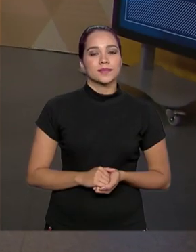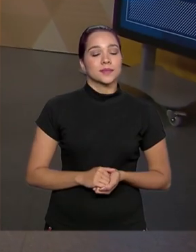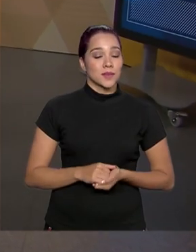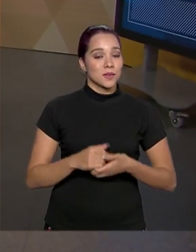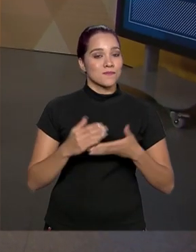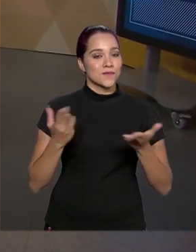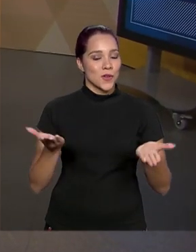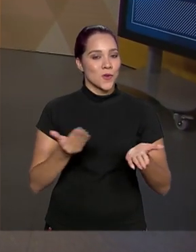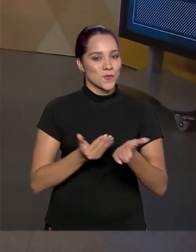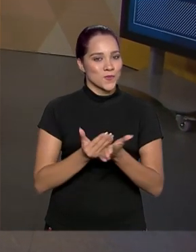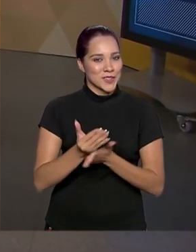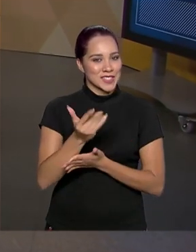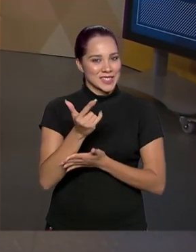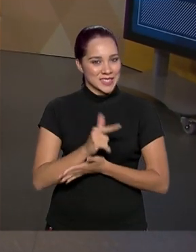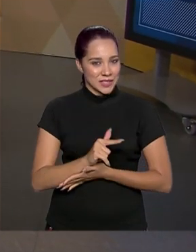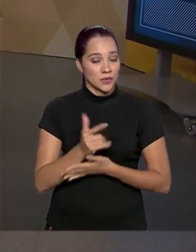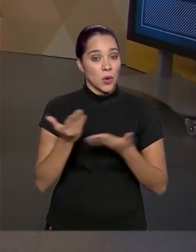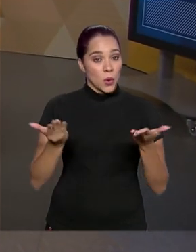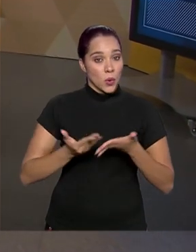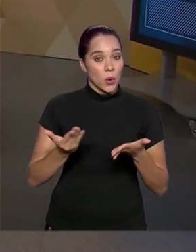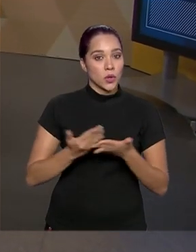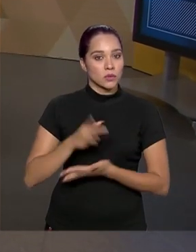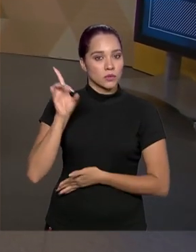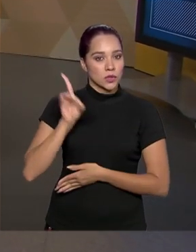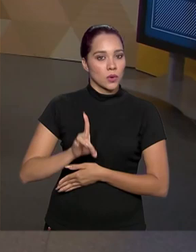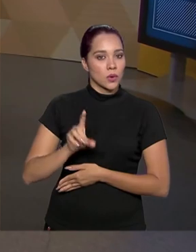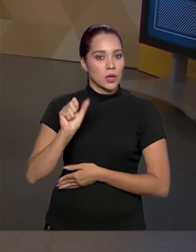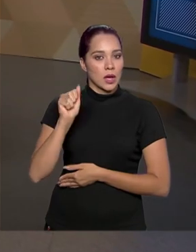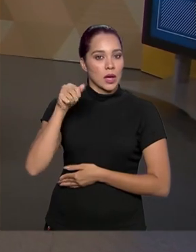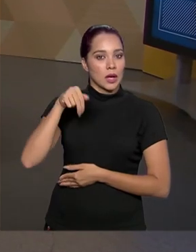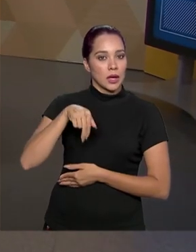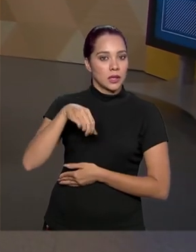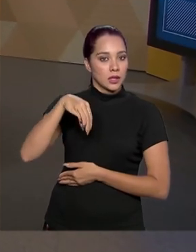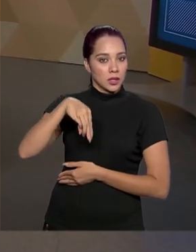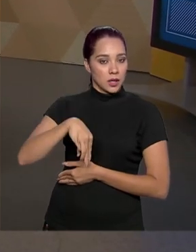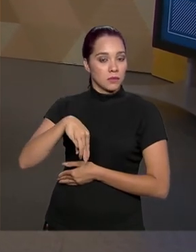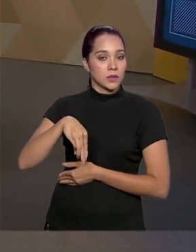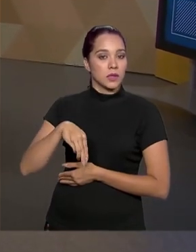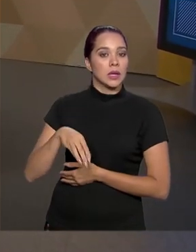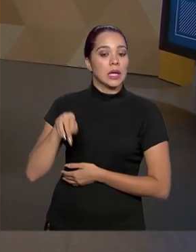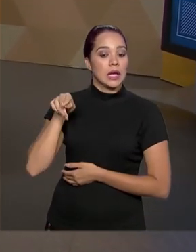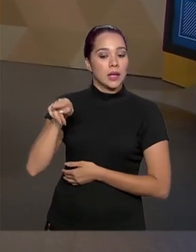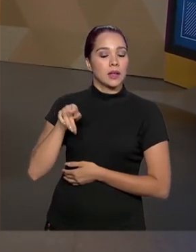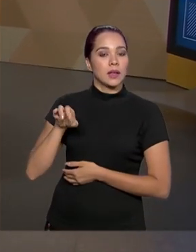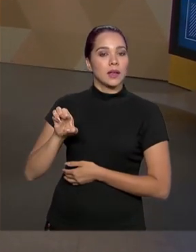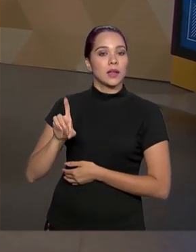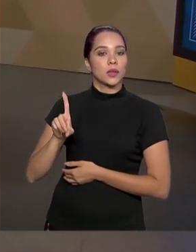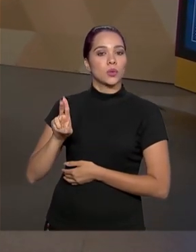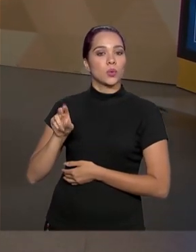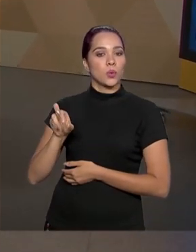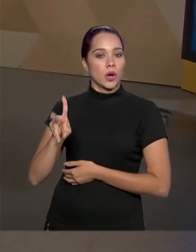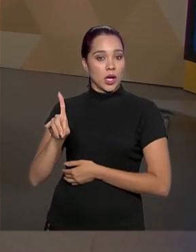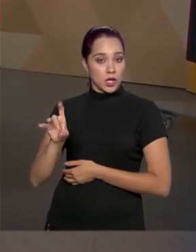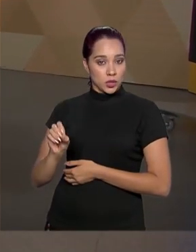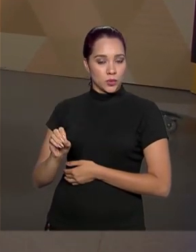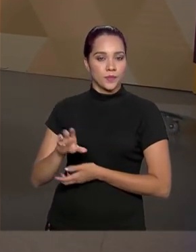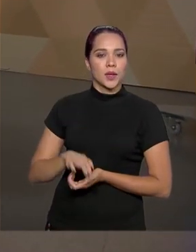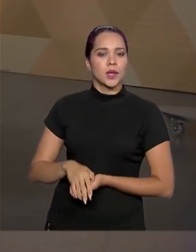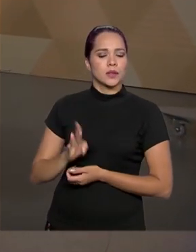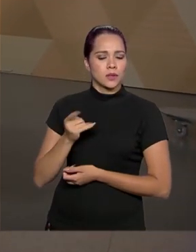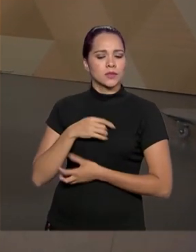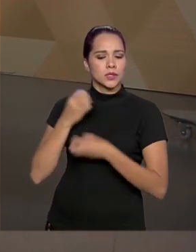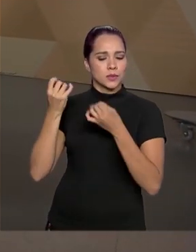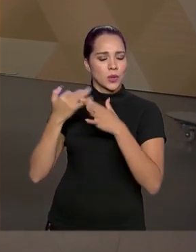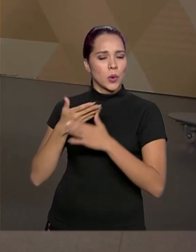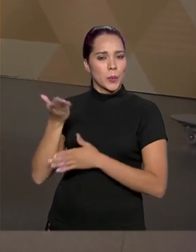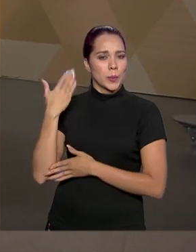Estamos de volta com o Brasil em Pauta, hoje com o diretor da Agência Nacional de Mineração, Eduardo Leão. Diretor, no bloco anterior, a